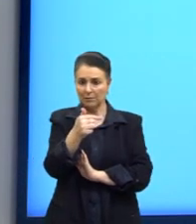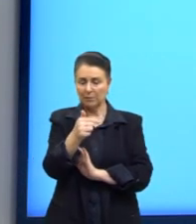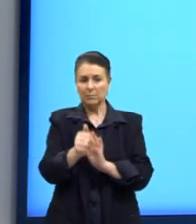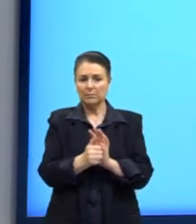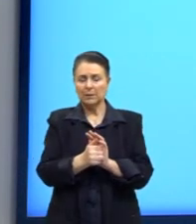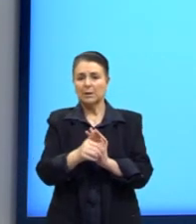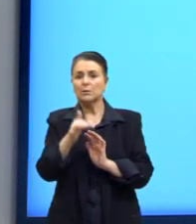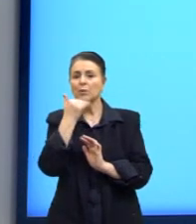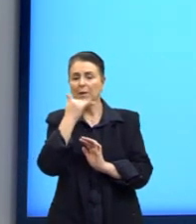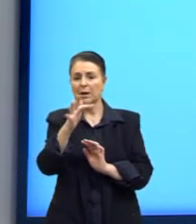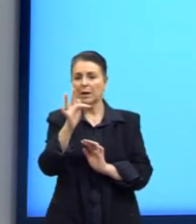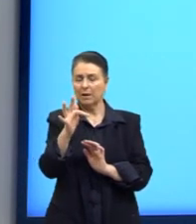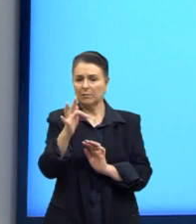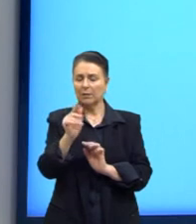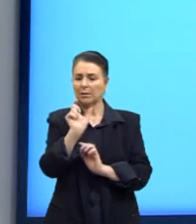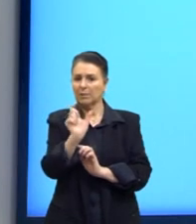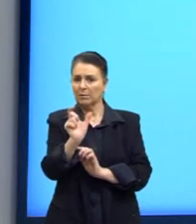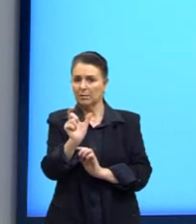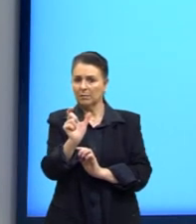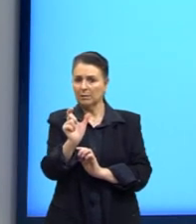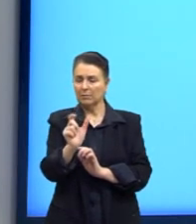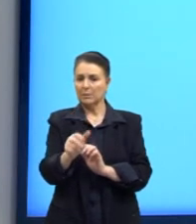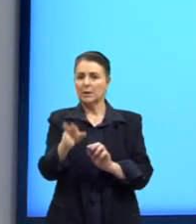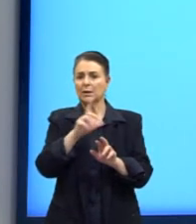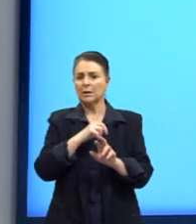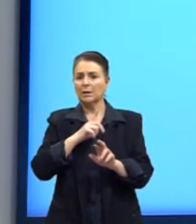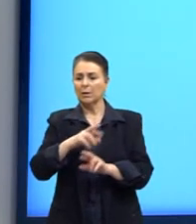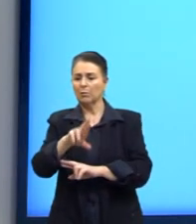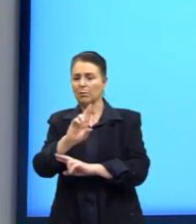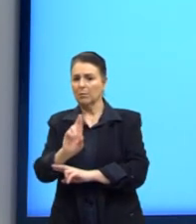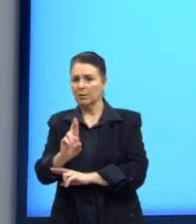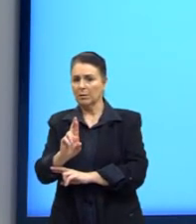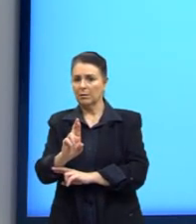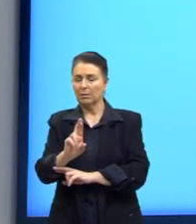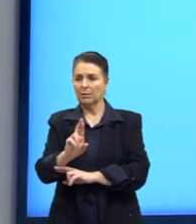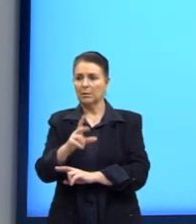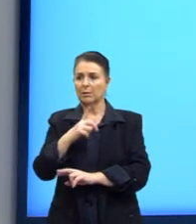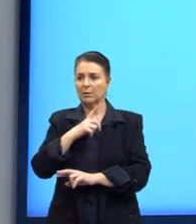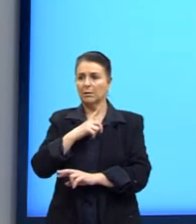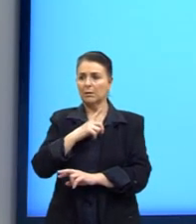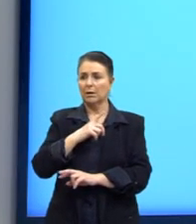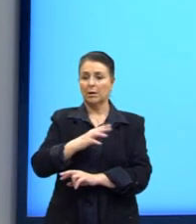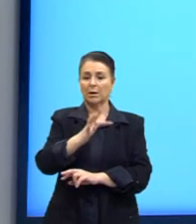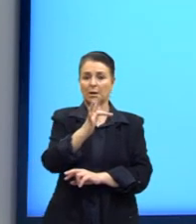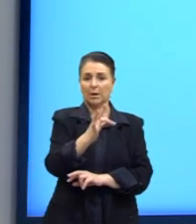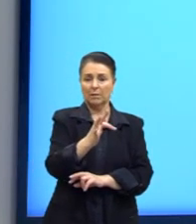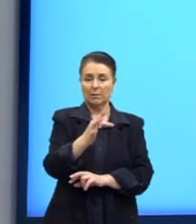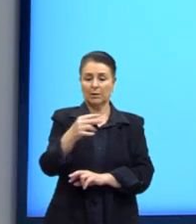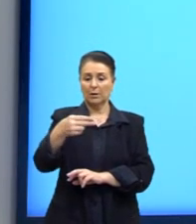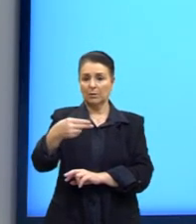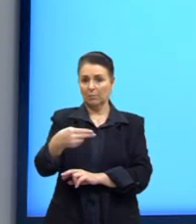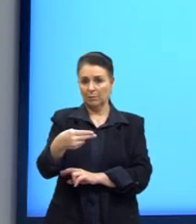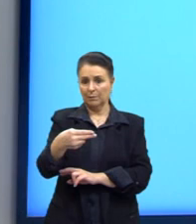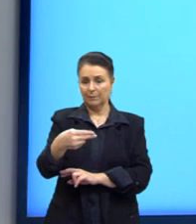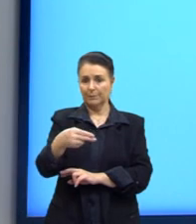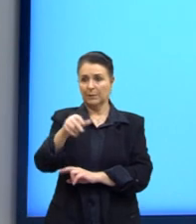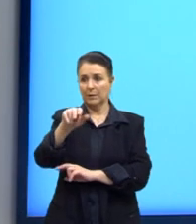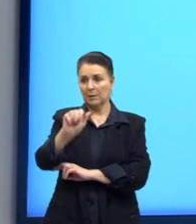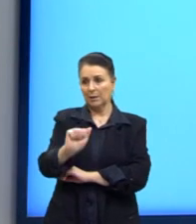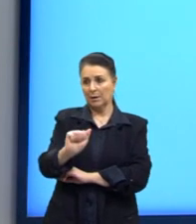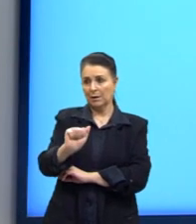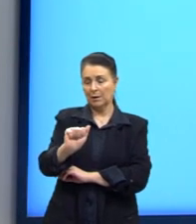texto com o seu ranking r. Ela é dada por f igual a